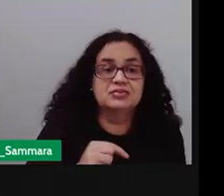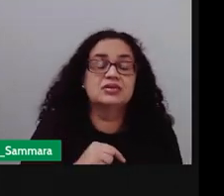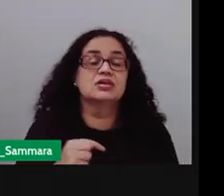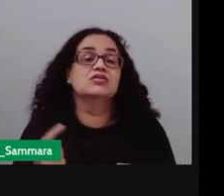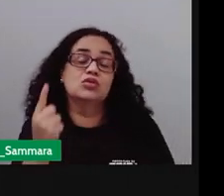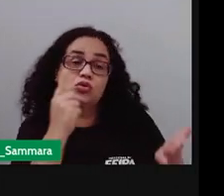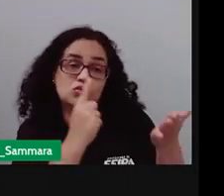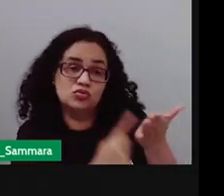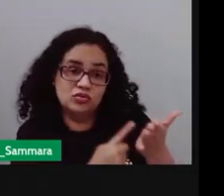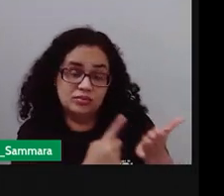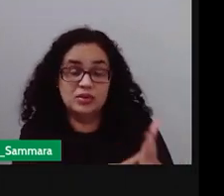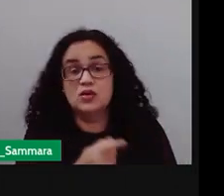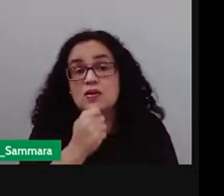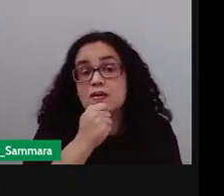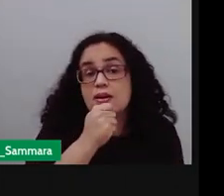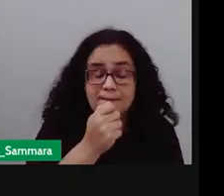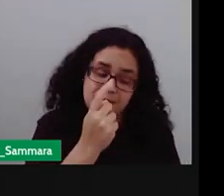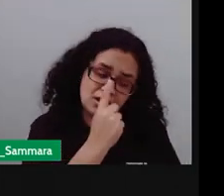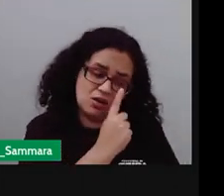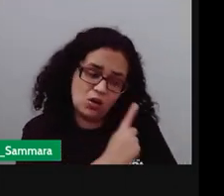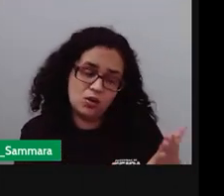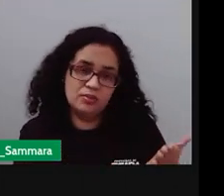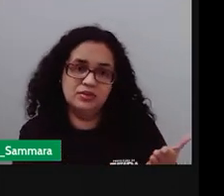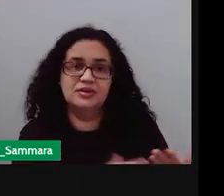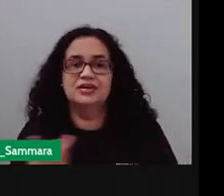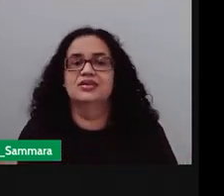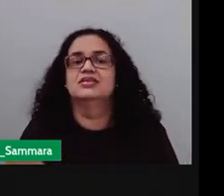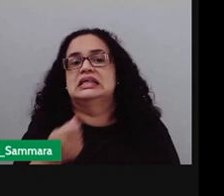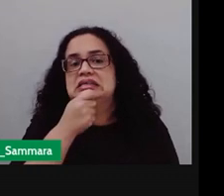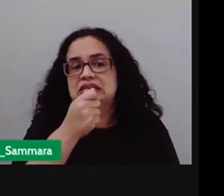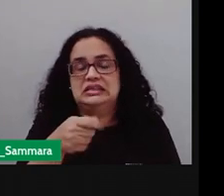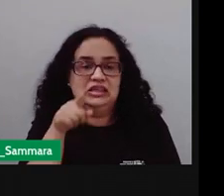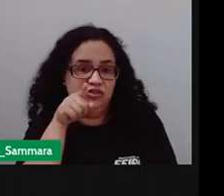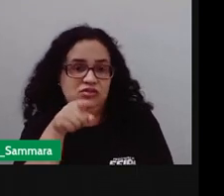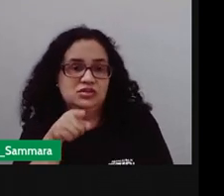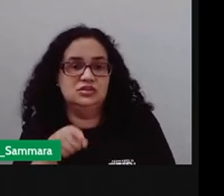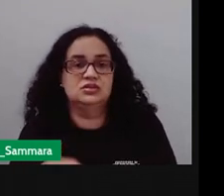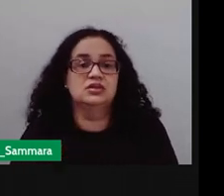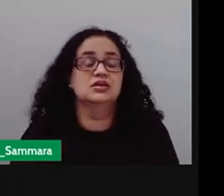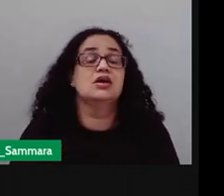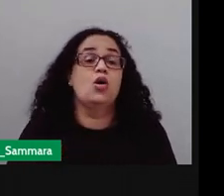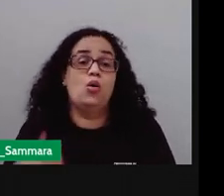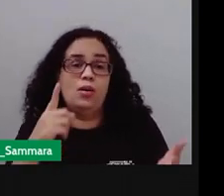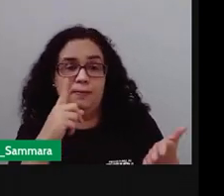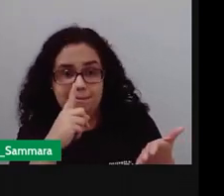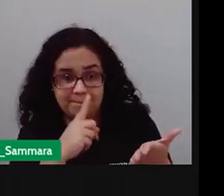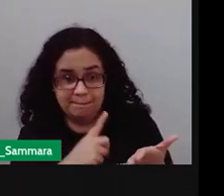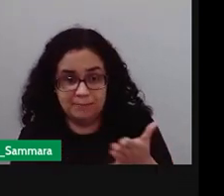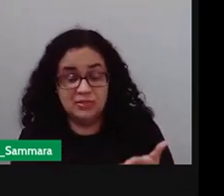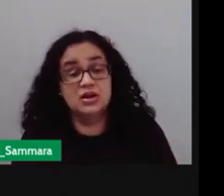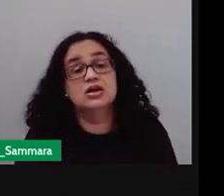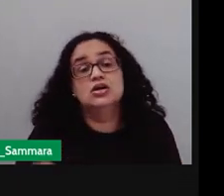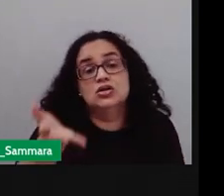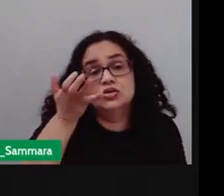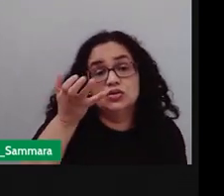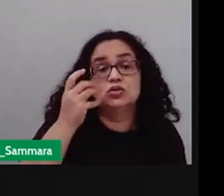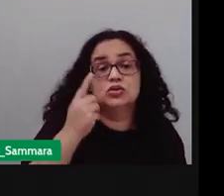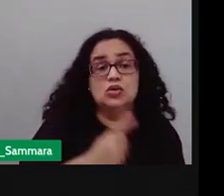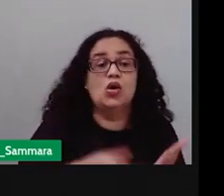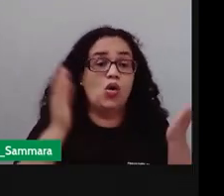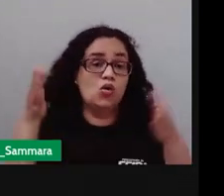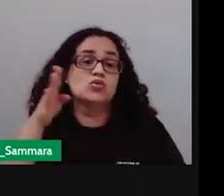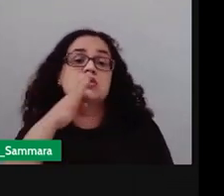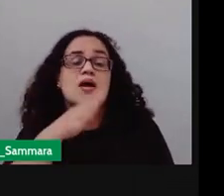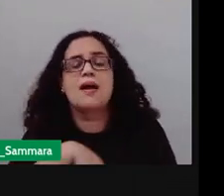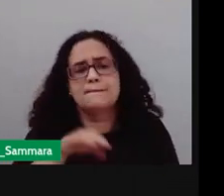vai marcar a entrevista você precisa marcar você não pode chegar lá agora eu vou fazer uma entrevista com você não você vai marcar olha eu quero fazer uma entrevista com você hoje à